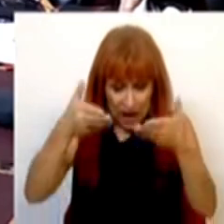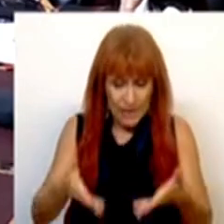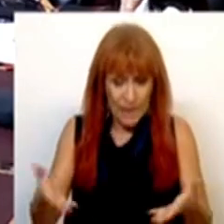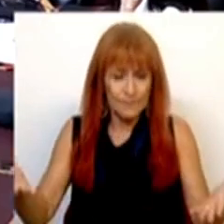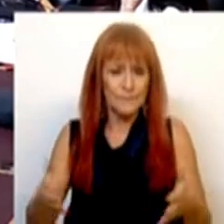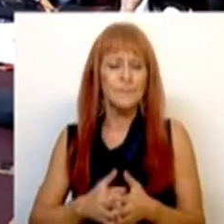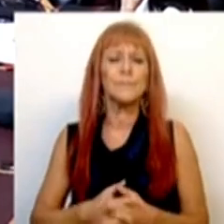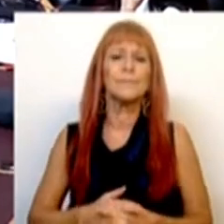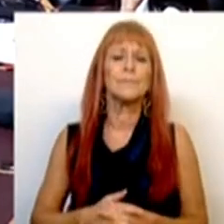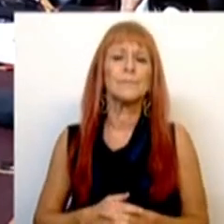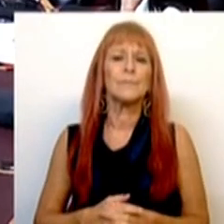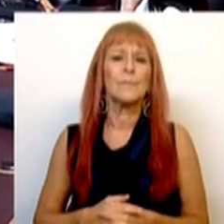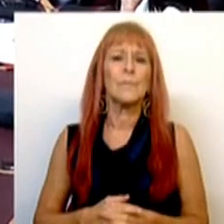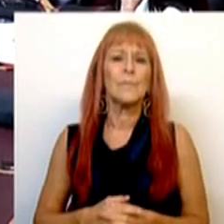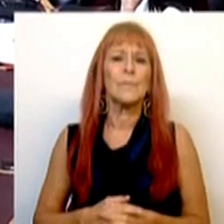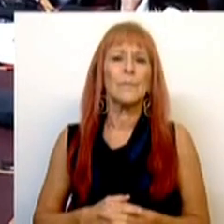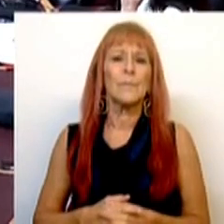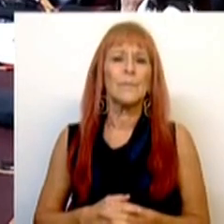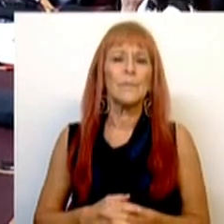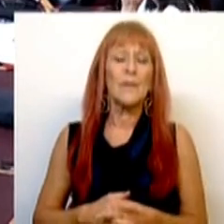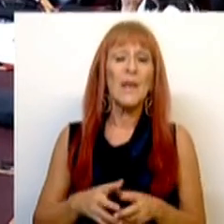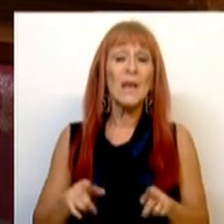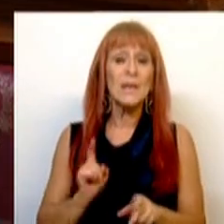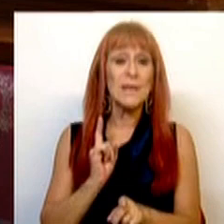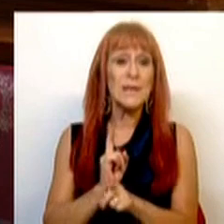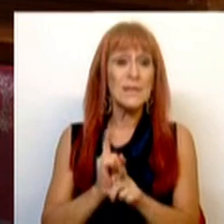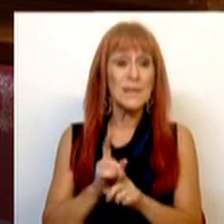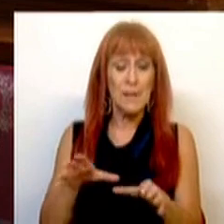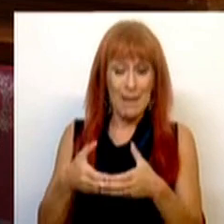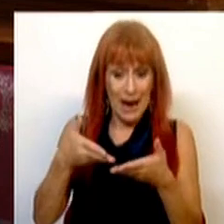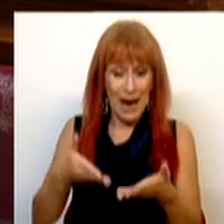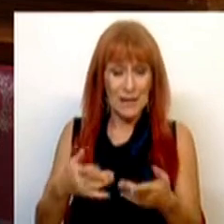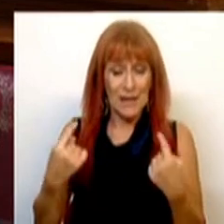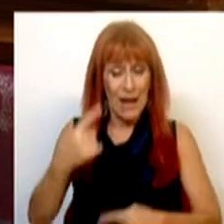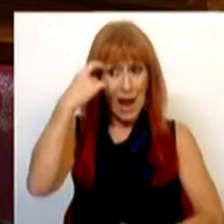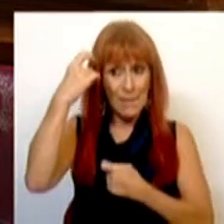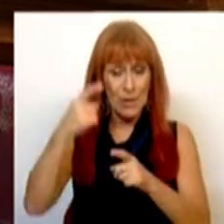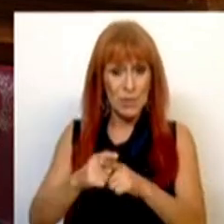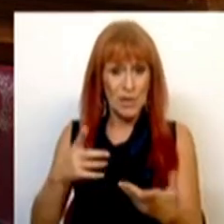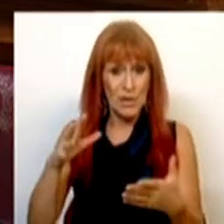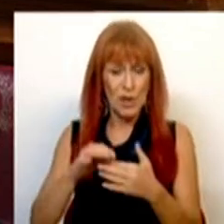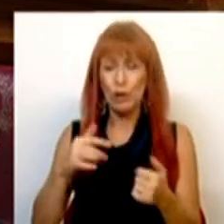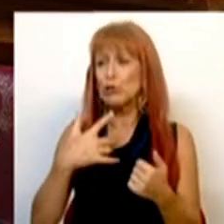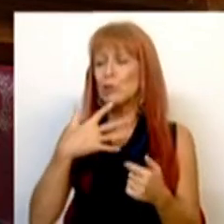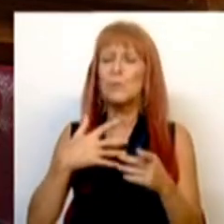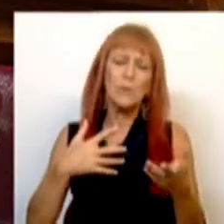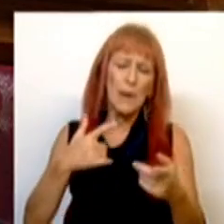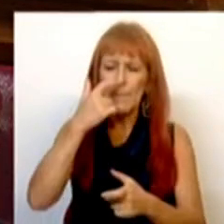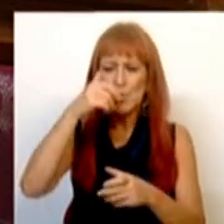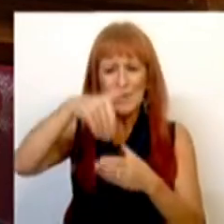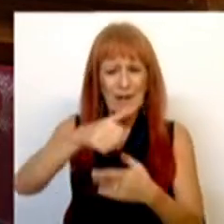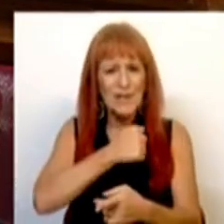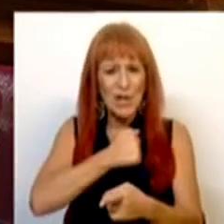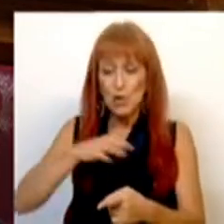está a tentar colocar pessoas dentro das